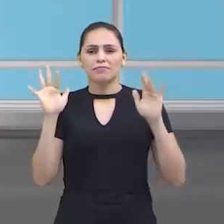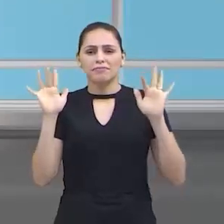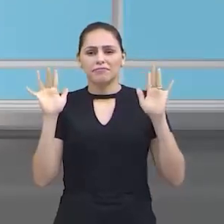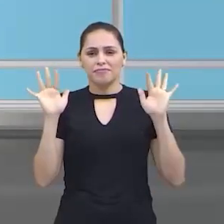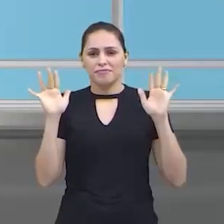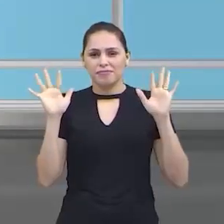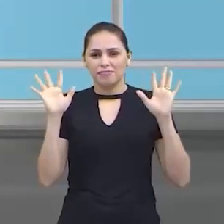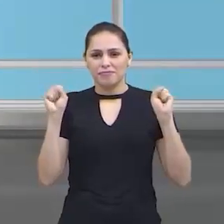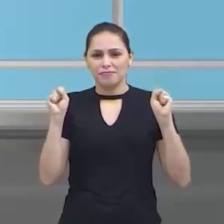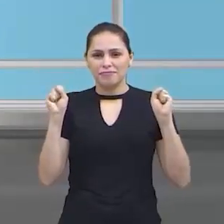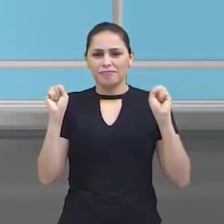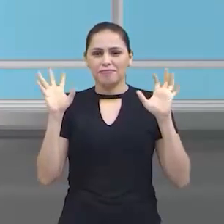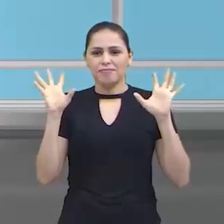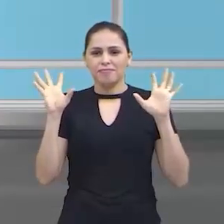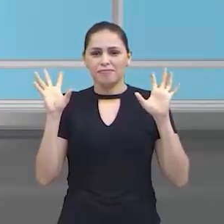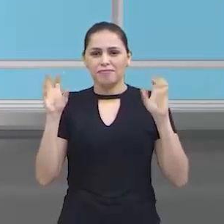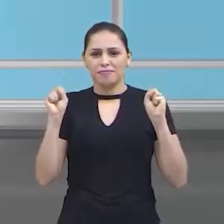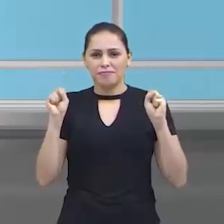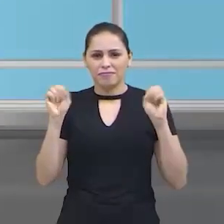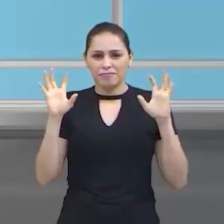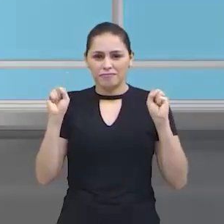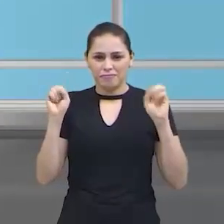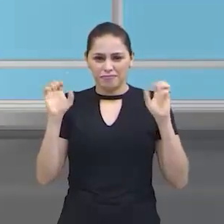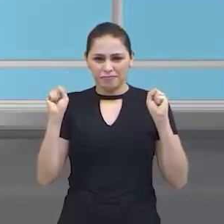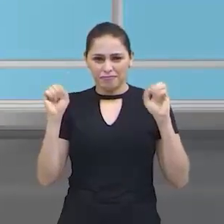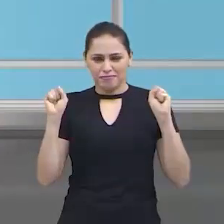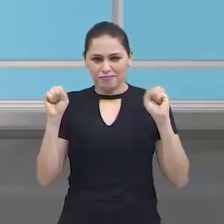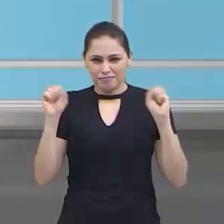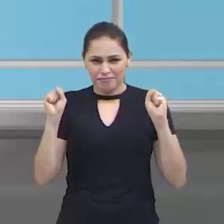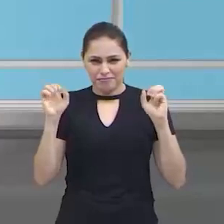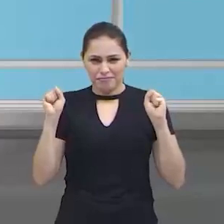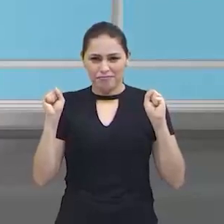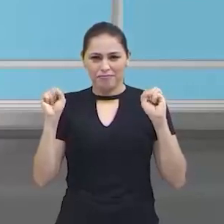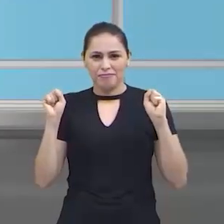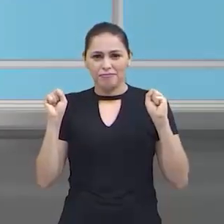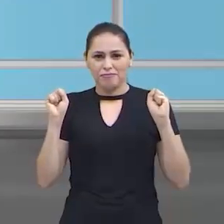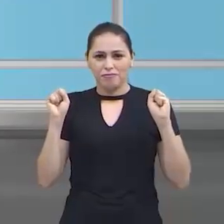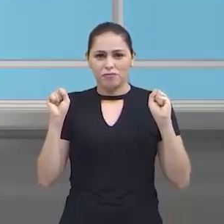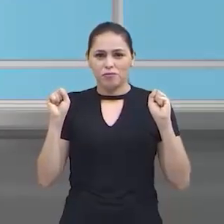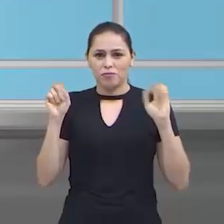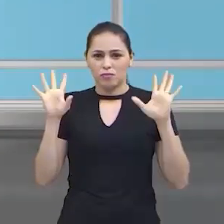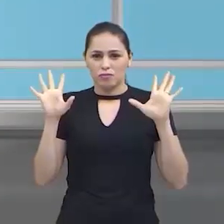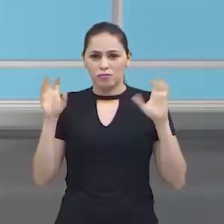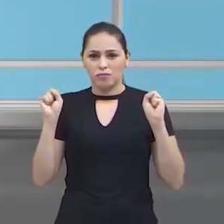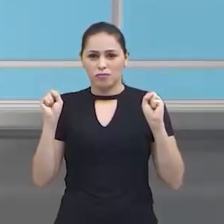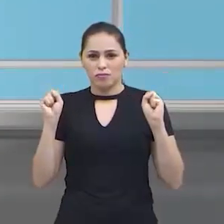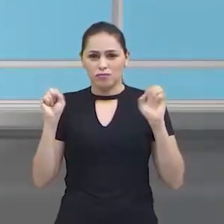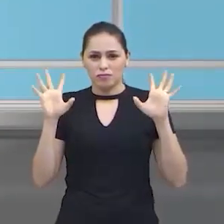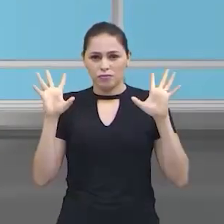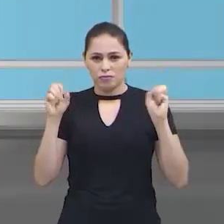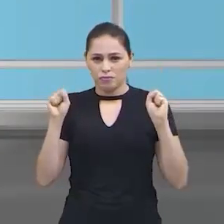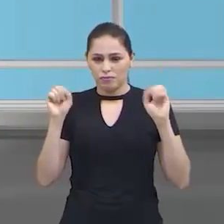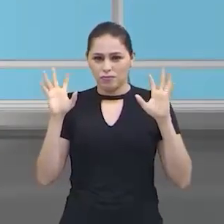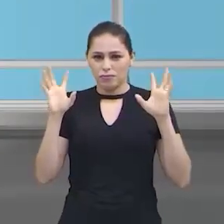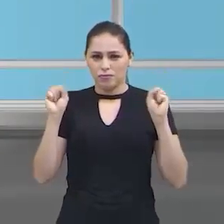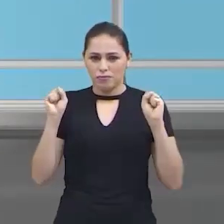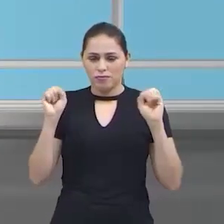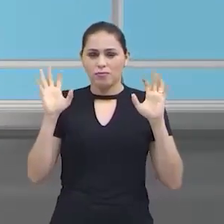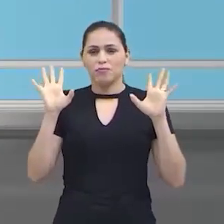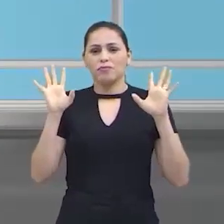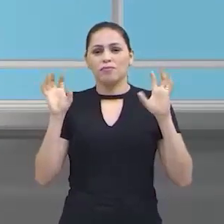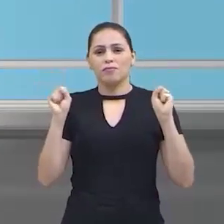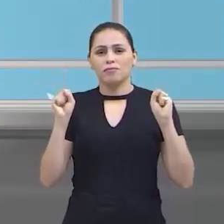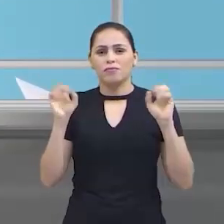Abre e fecha essa mãozinha. Isso. Abre e fecha a mãozinha. A musiquinha, ela parou, mas ela vai voltar. Calma aí. Abre e fecha essa mãozinha.